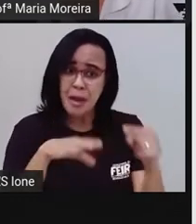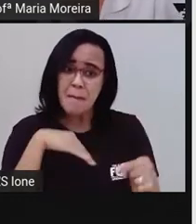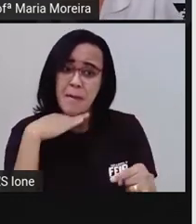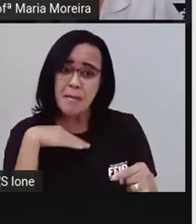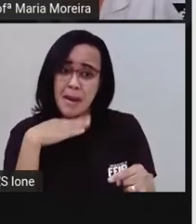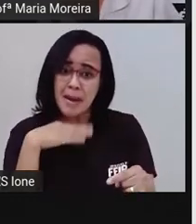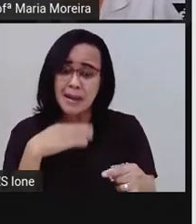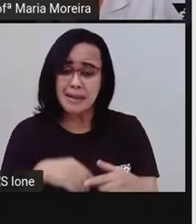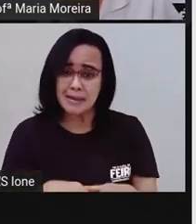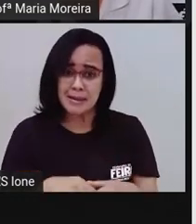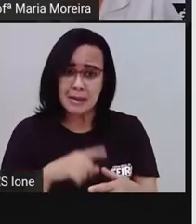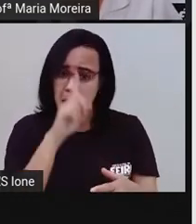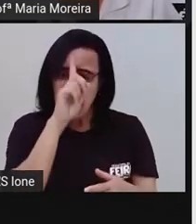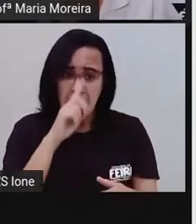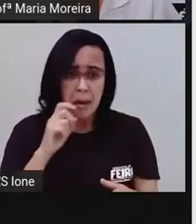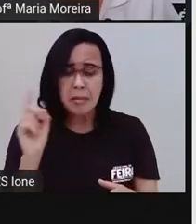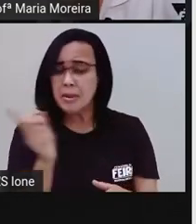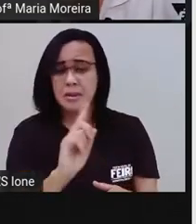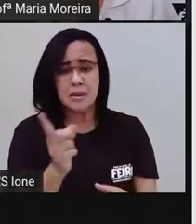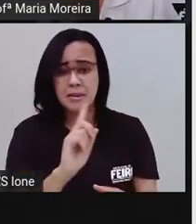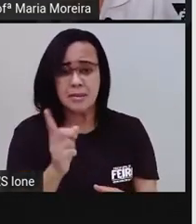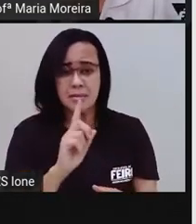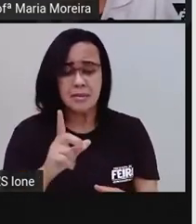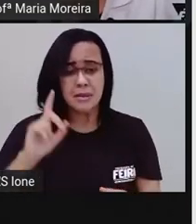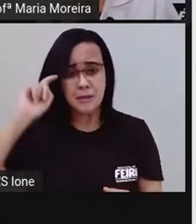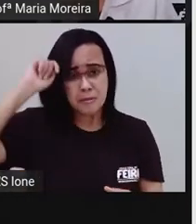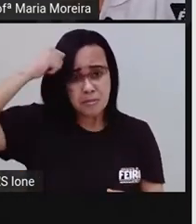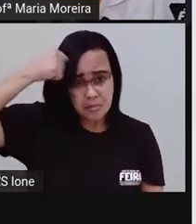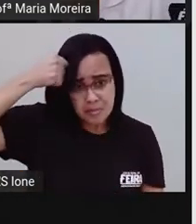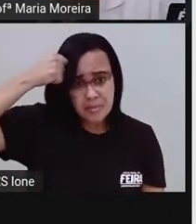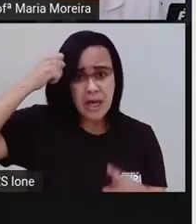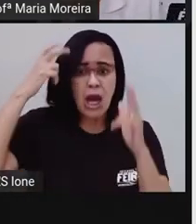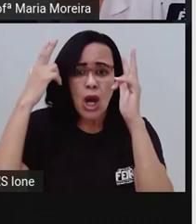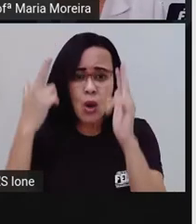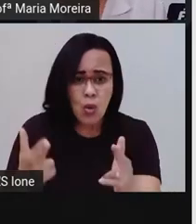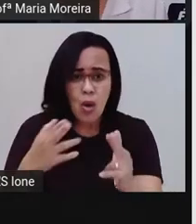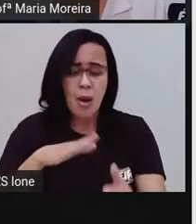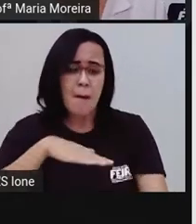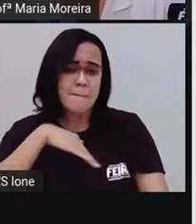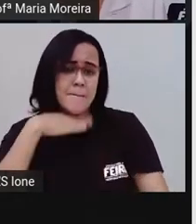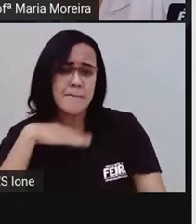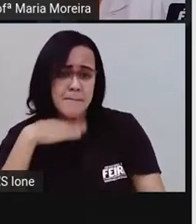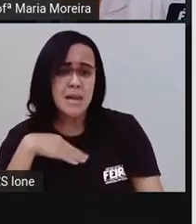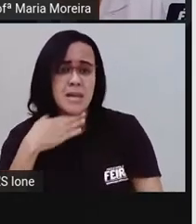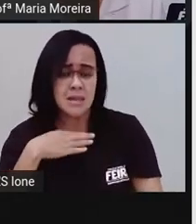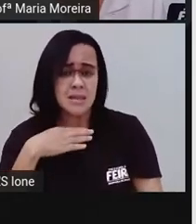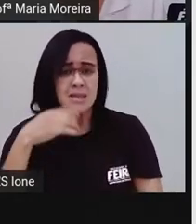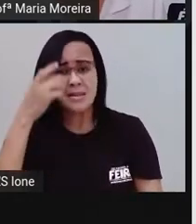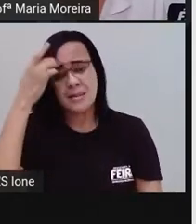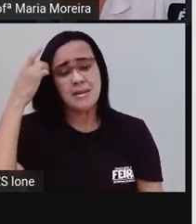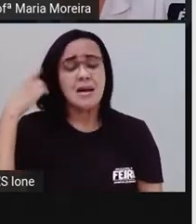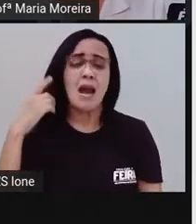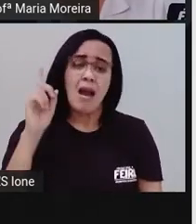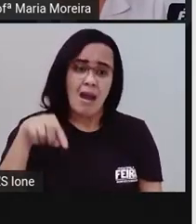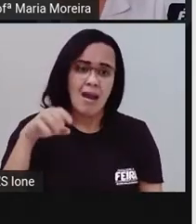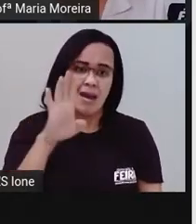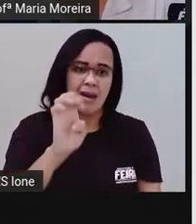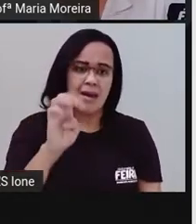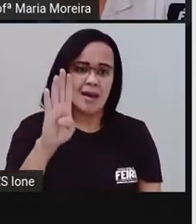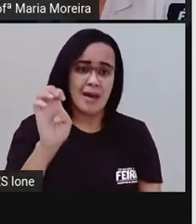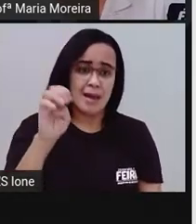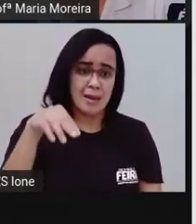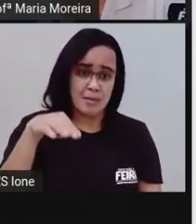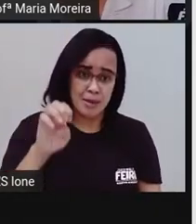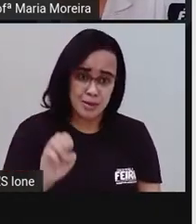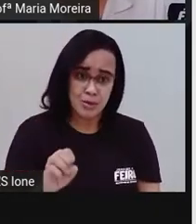pintei de preto e negro, como é a minha mãe, como é a jabuticaba, o ébano, a beleza da noite